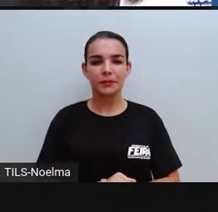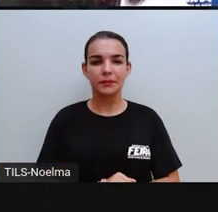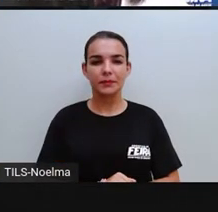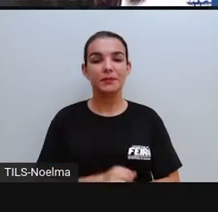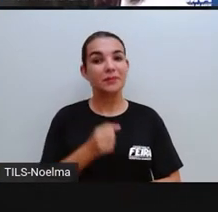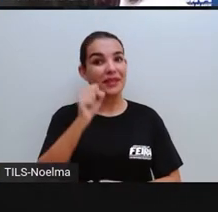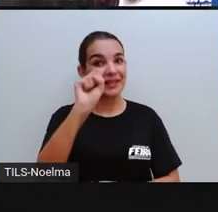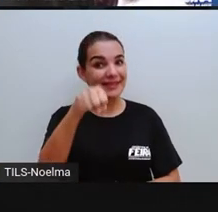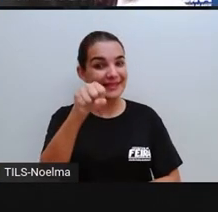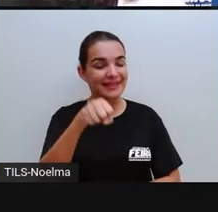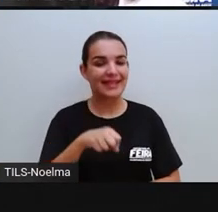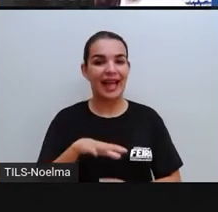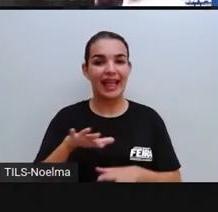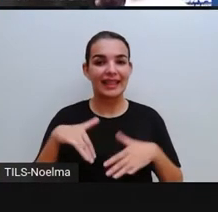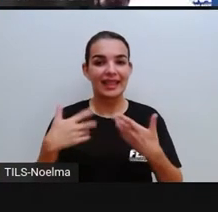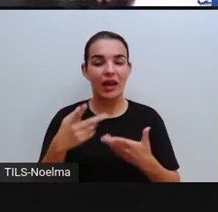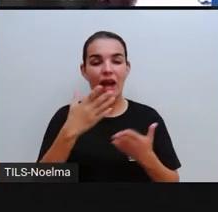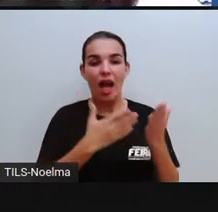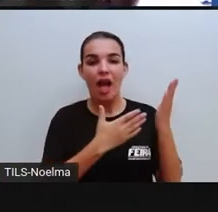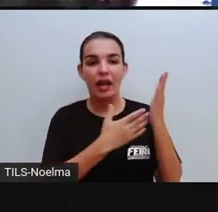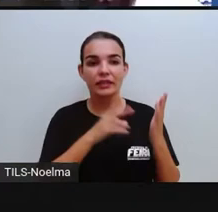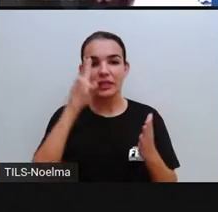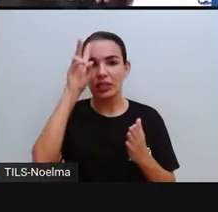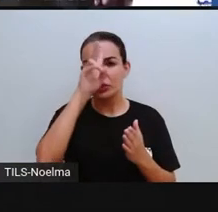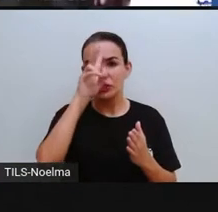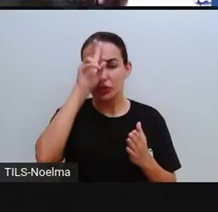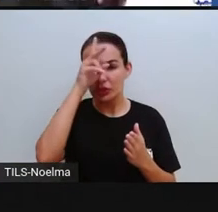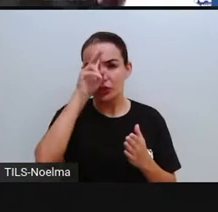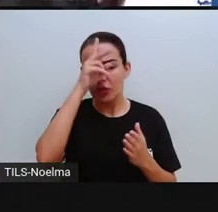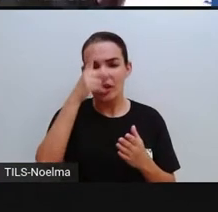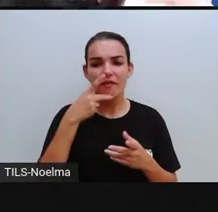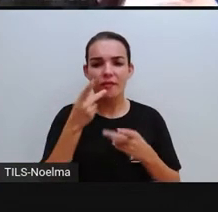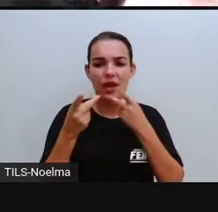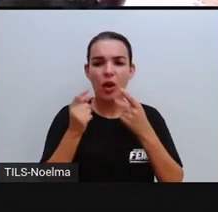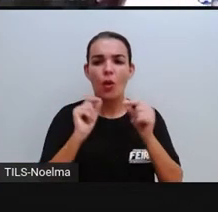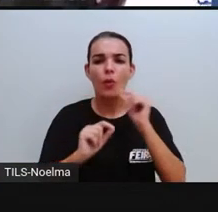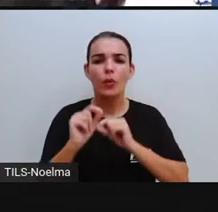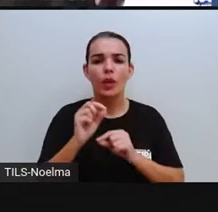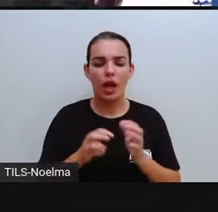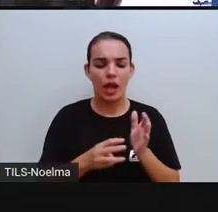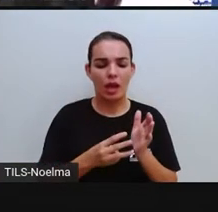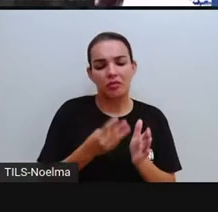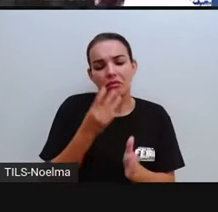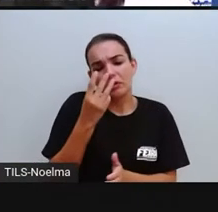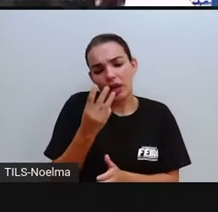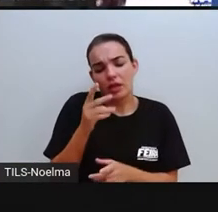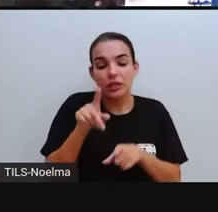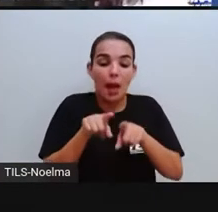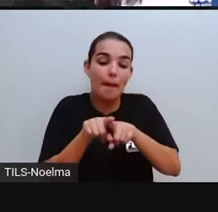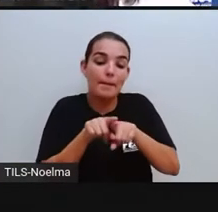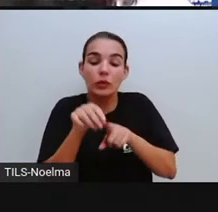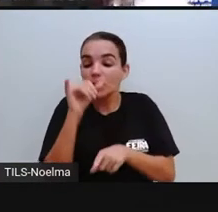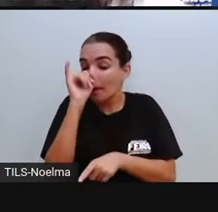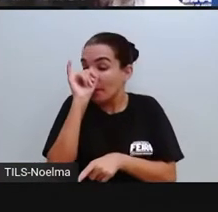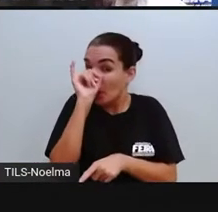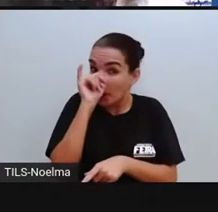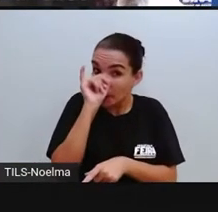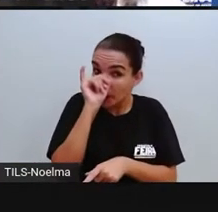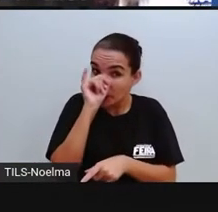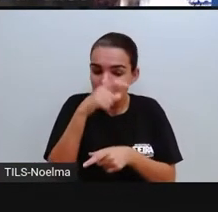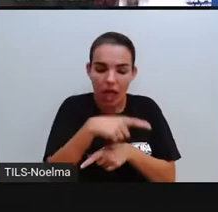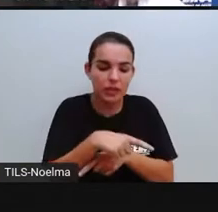Muito bem, então, essa história, né, que falou aí a respeito de três irmãos porquinhos, né, que